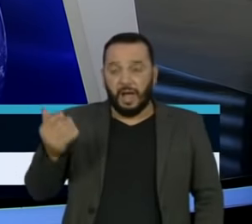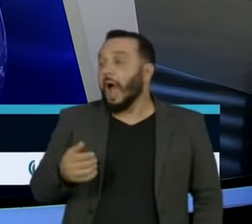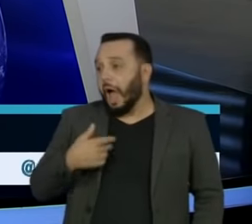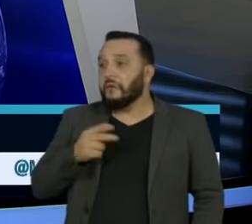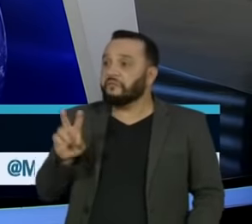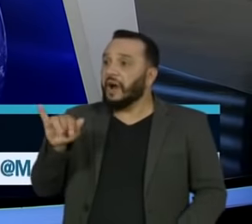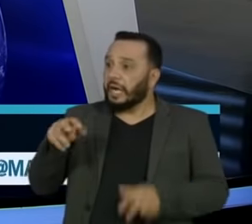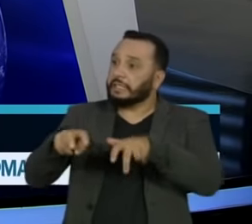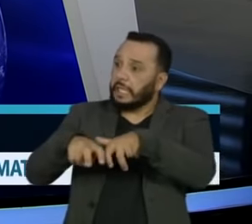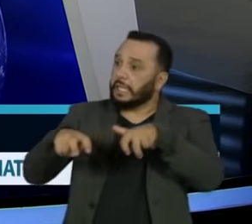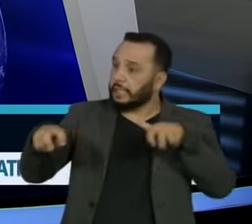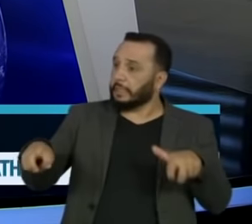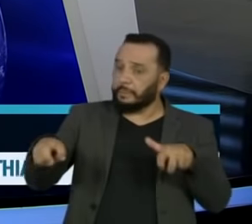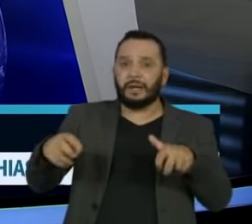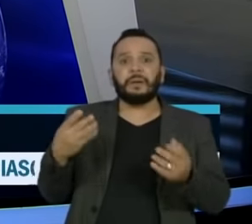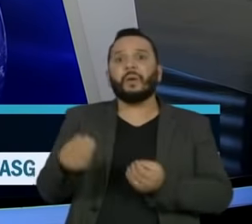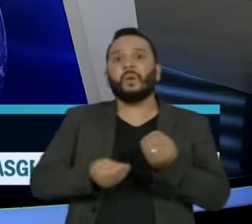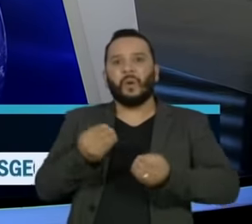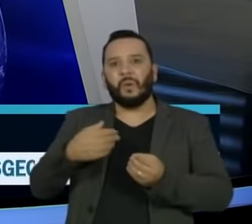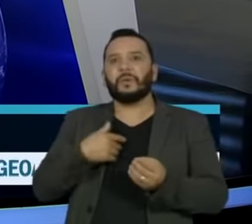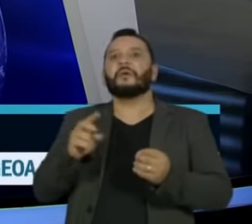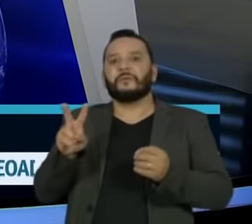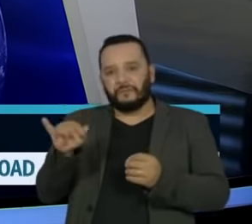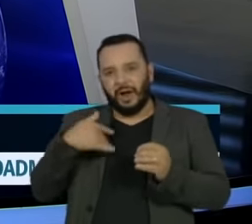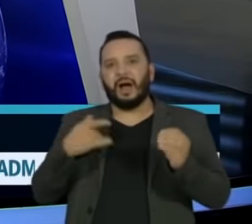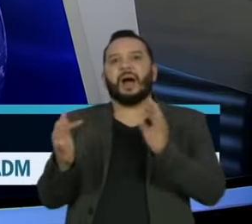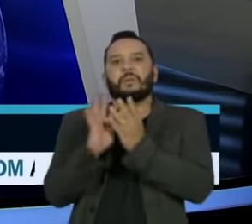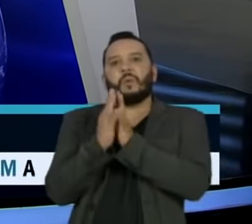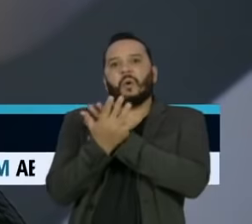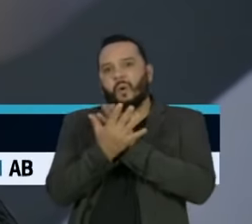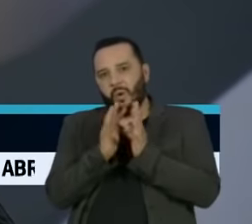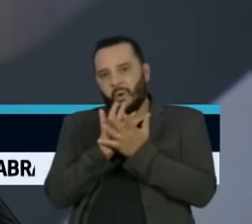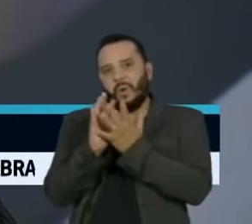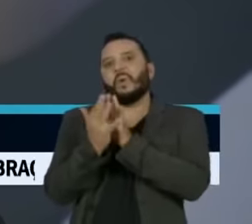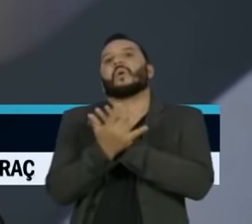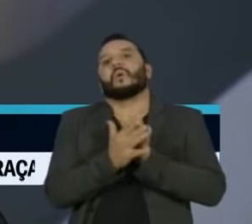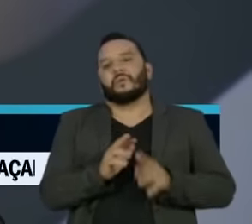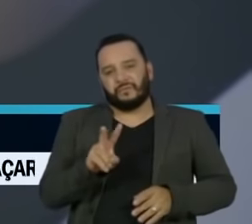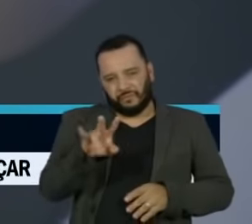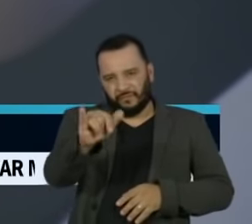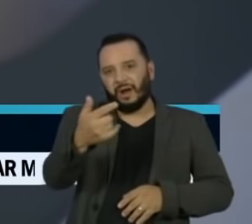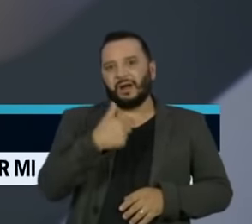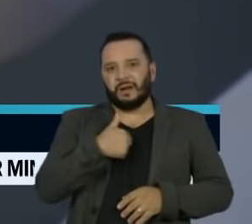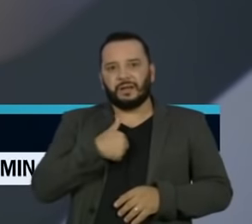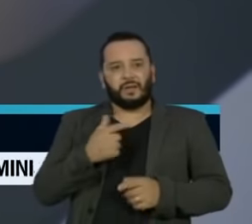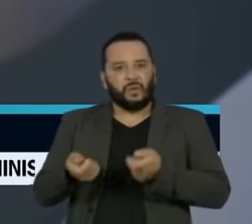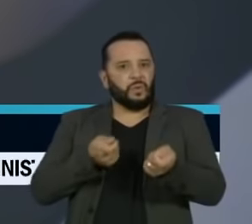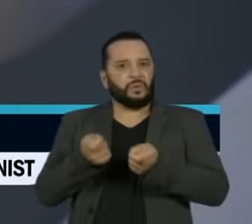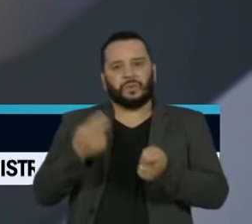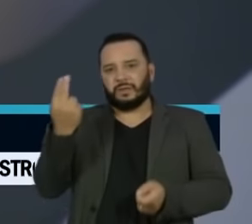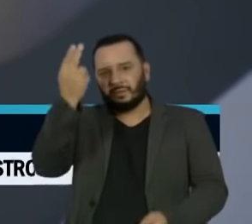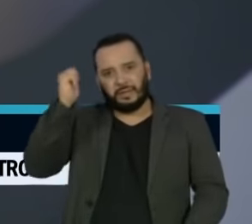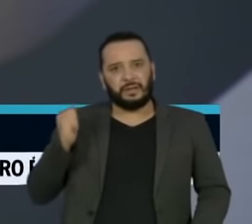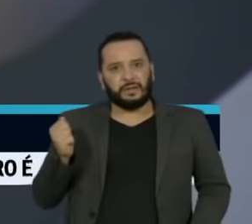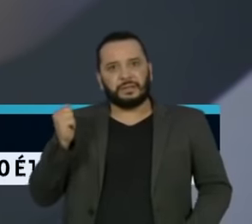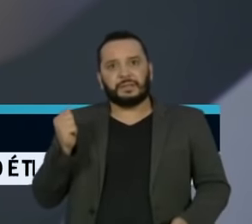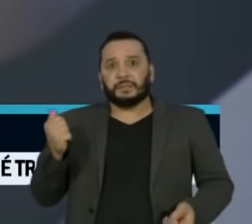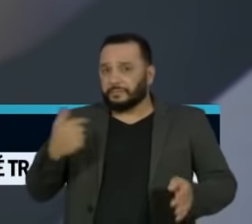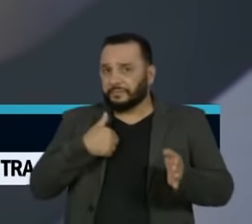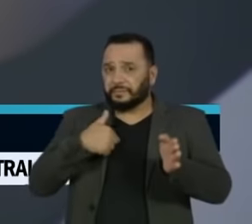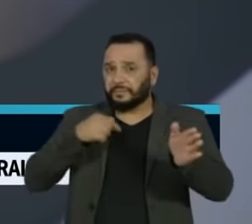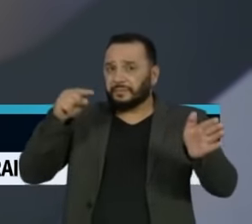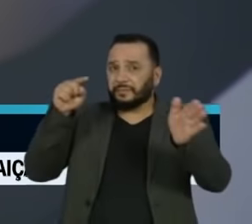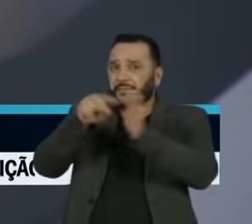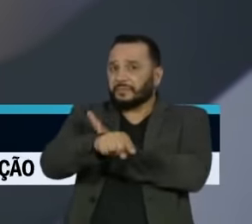Vão sair por onde? Em algum momento você vai ter aglomeração e você não vai conseguir controlar. E a pergunta que a gente